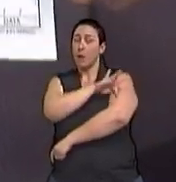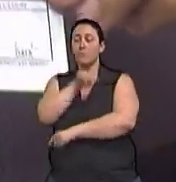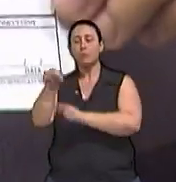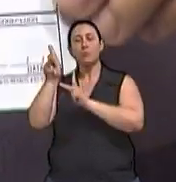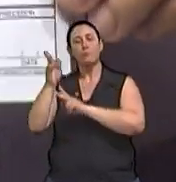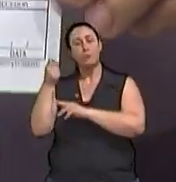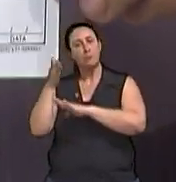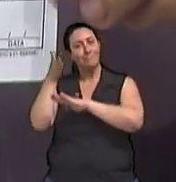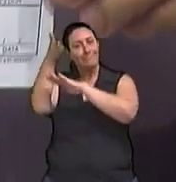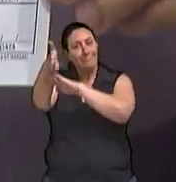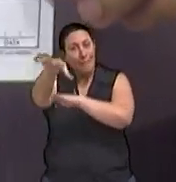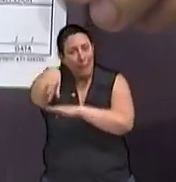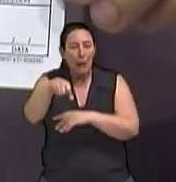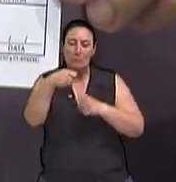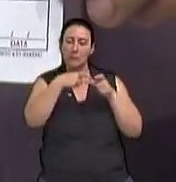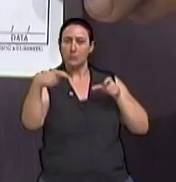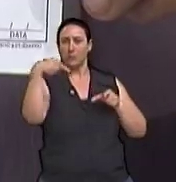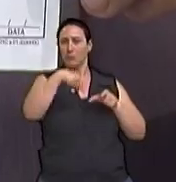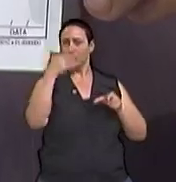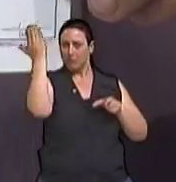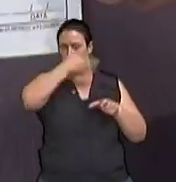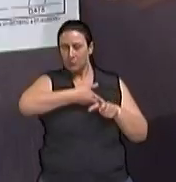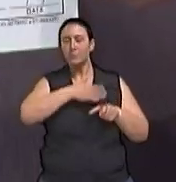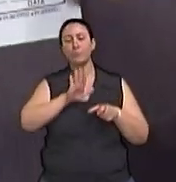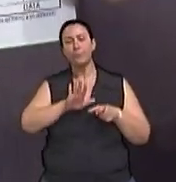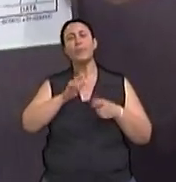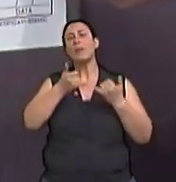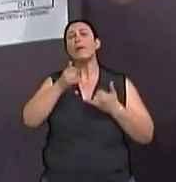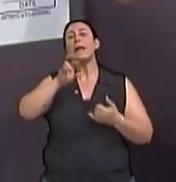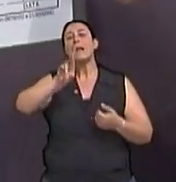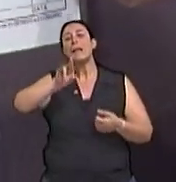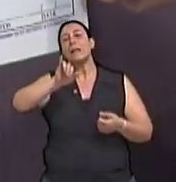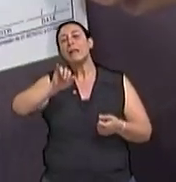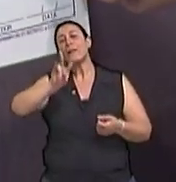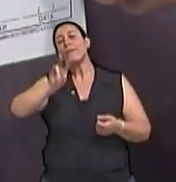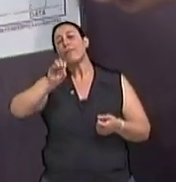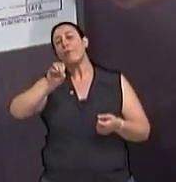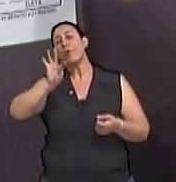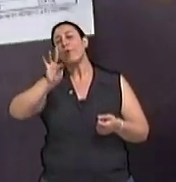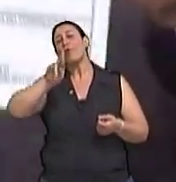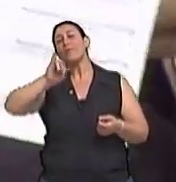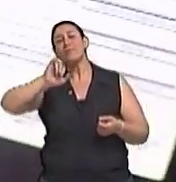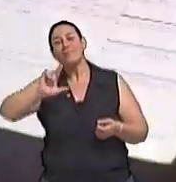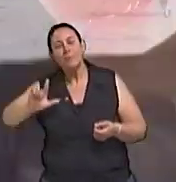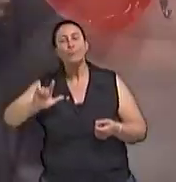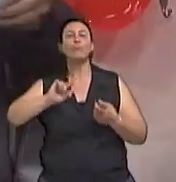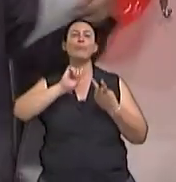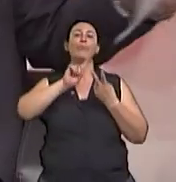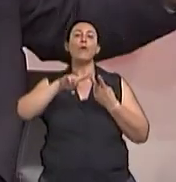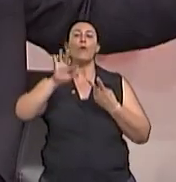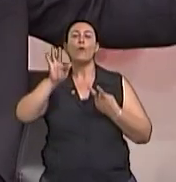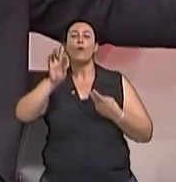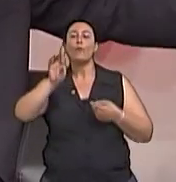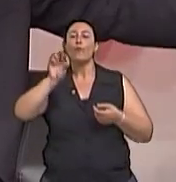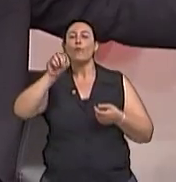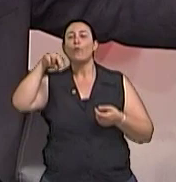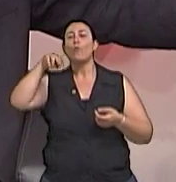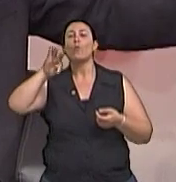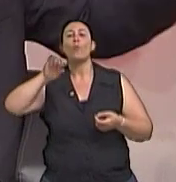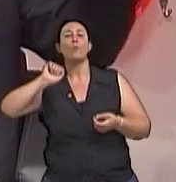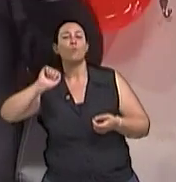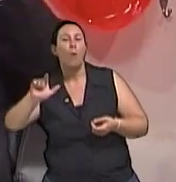acontece? Esse tipo de medicamento, como o Rivotril, frontal, etc., eles, eu vou colocar aqui,